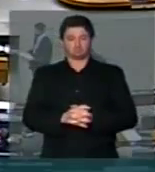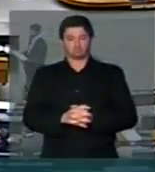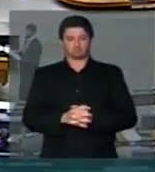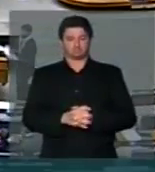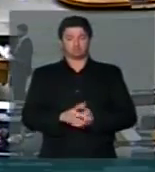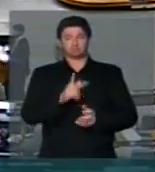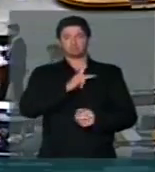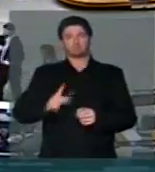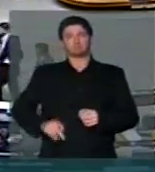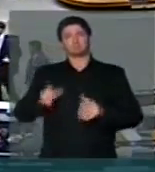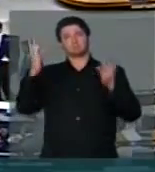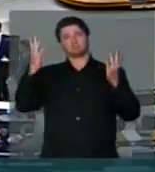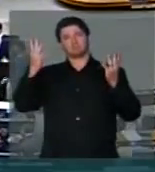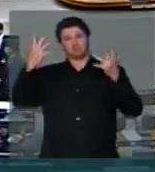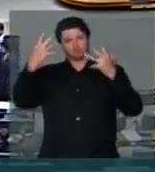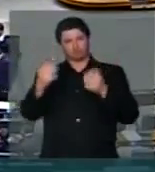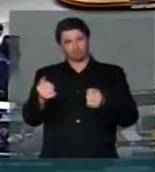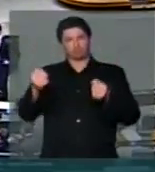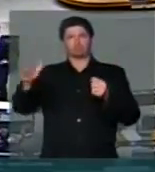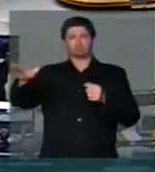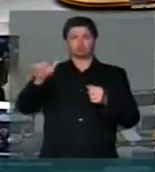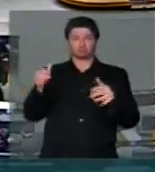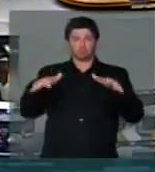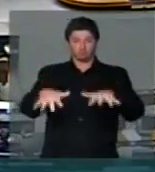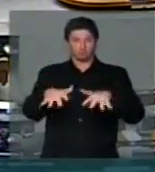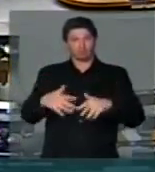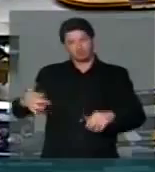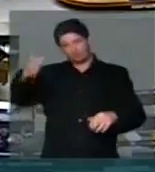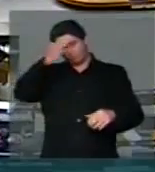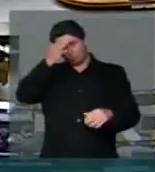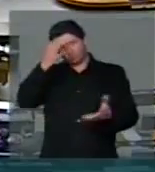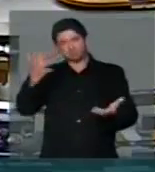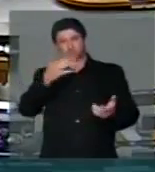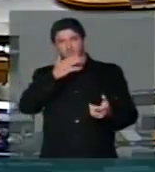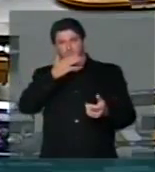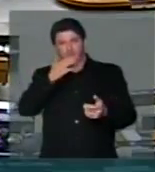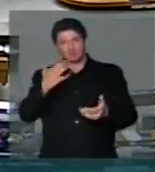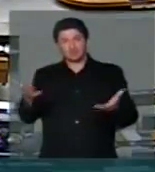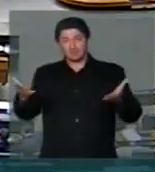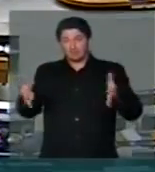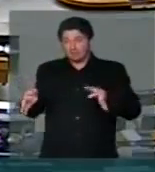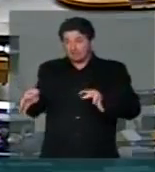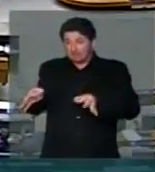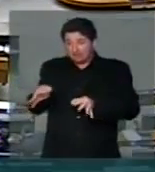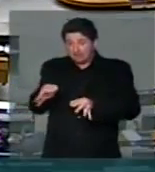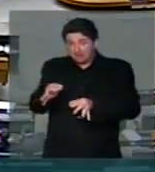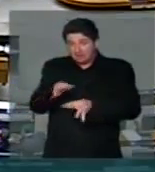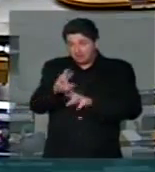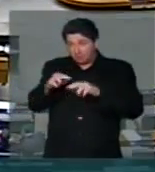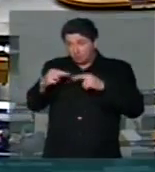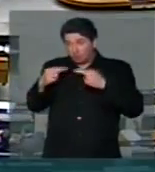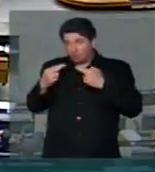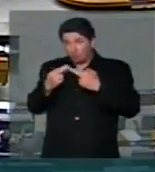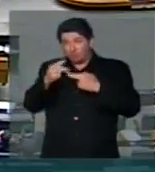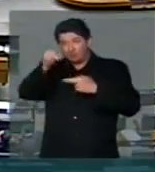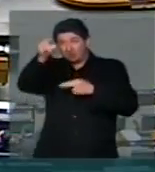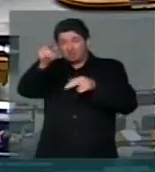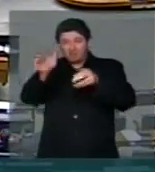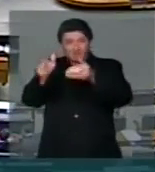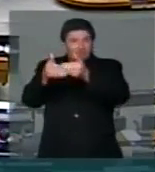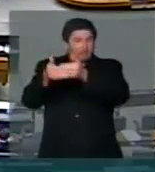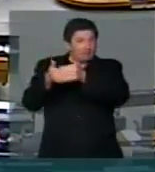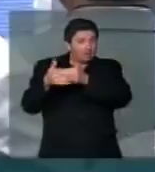Senhor presidente, vamos chamar esse plenário ao bom senso. Acabou de se encerrar uma reunião aí atrás,